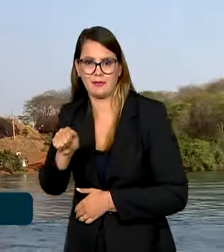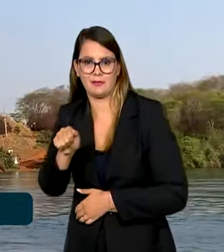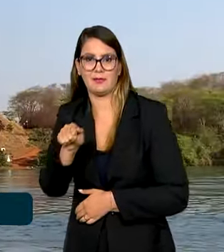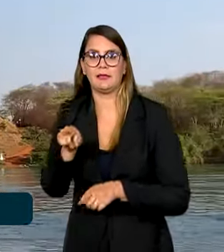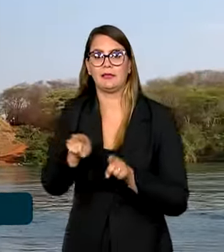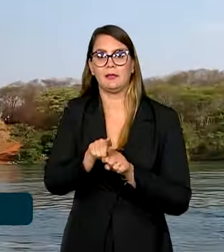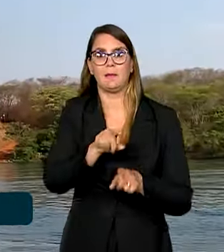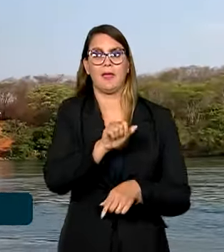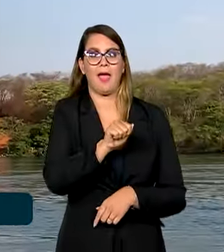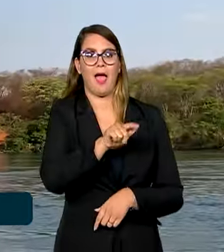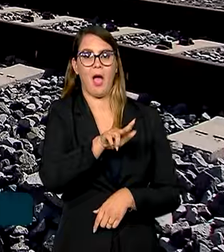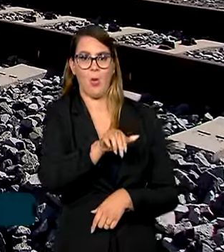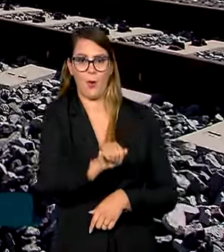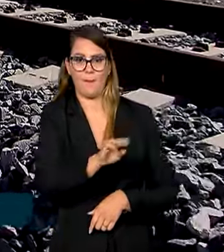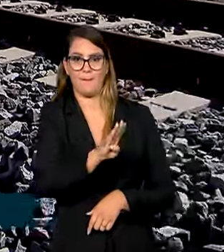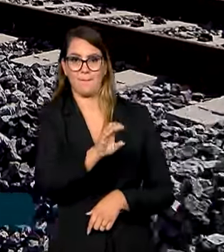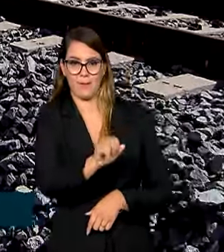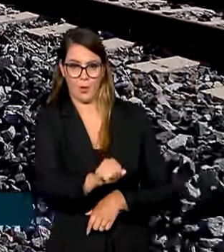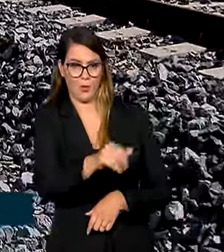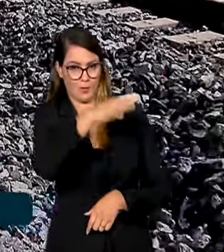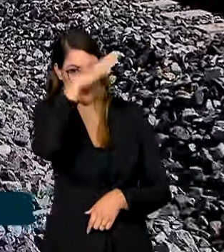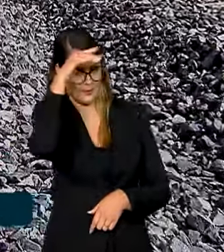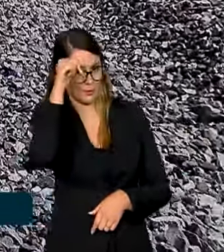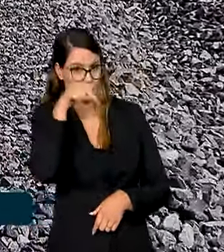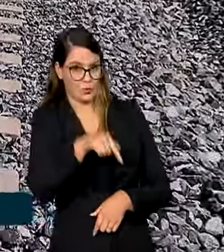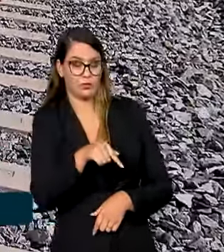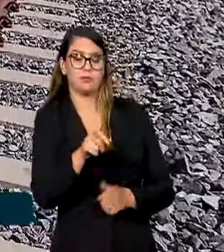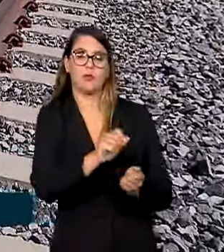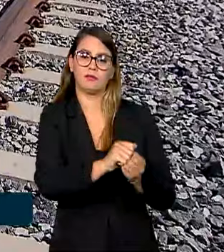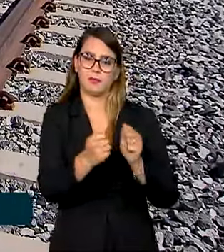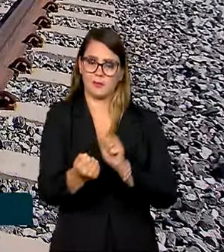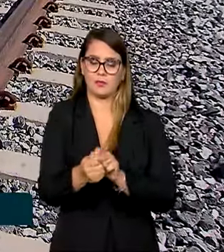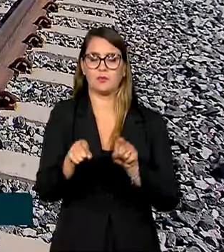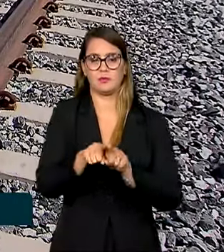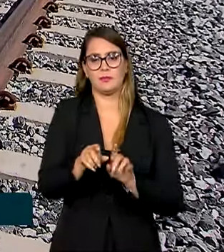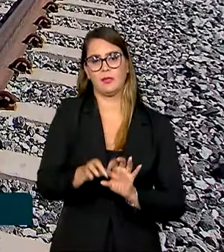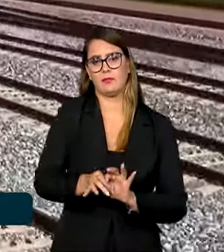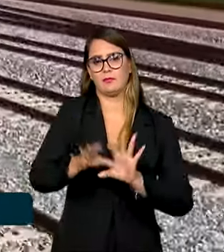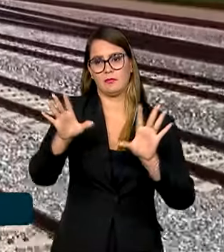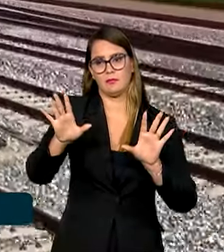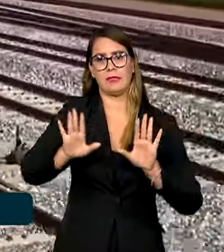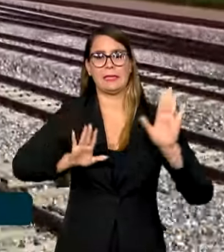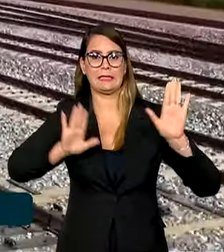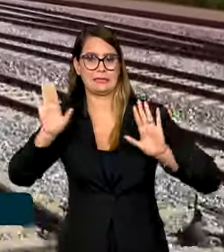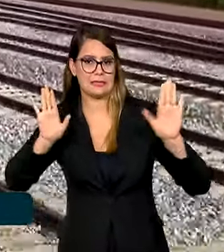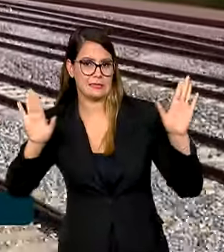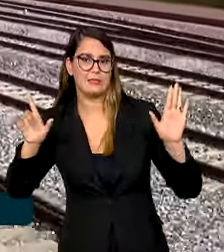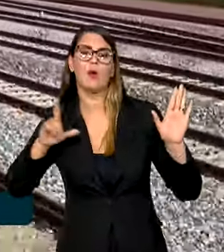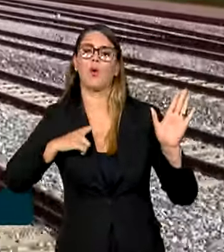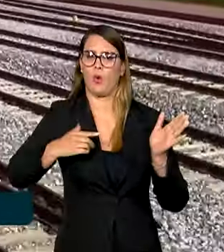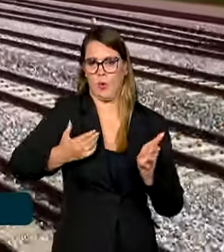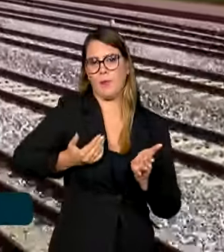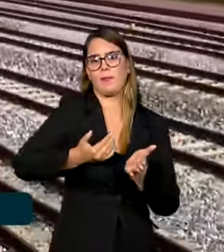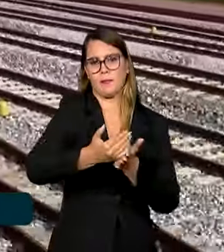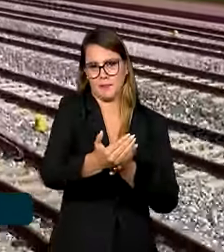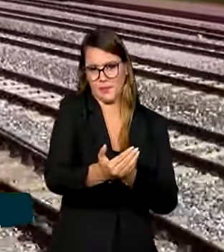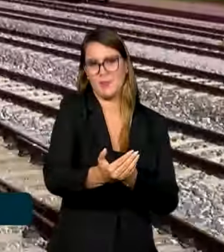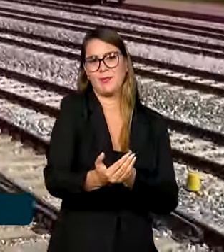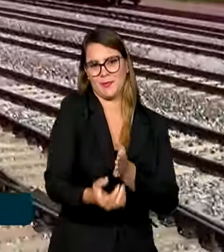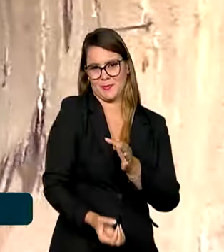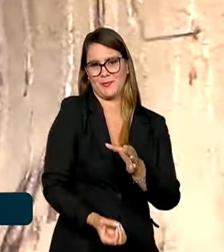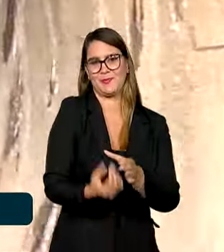Boa, em Mato Grosso. Outras adequações, autorizações e licitações já começam a ser